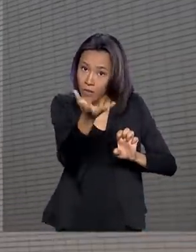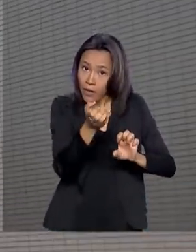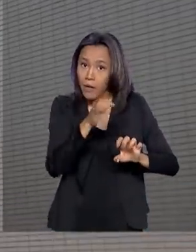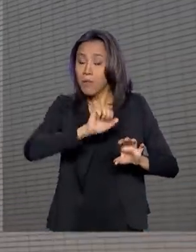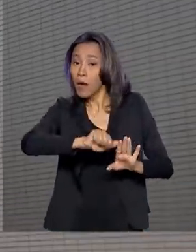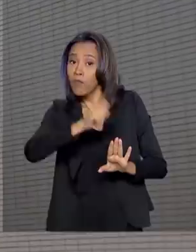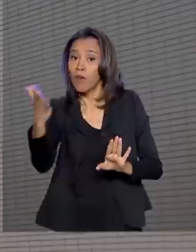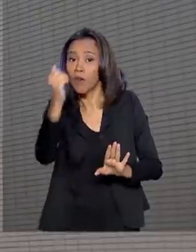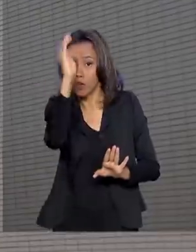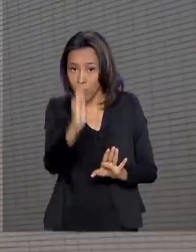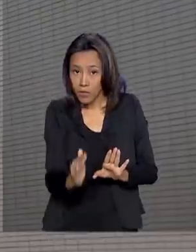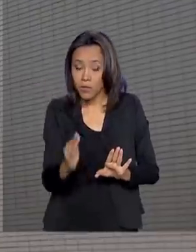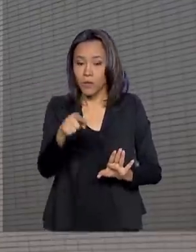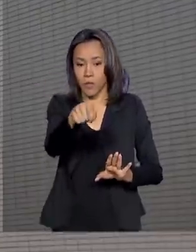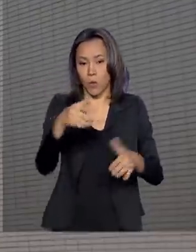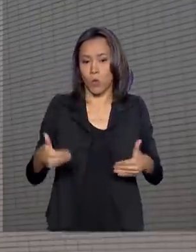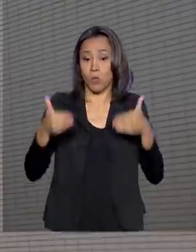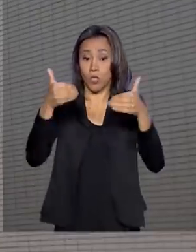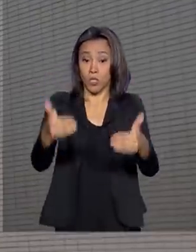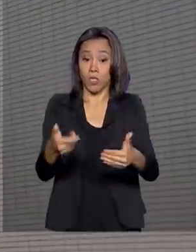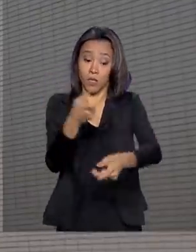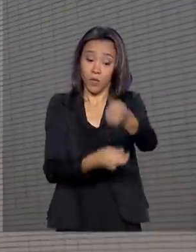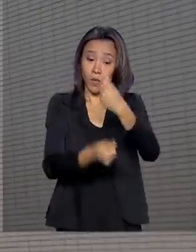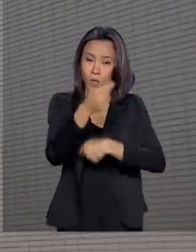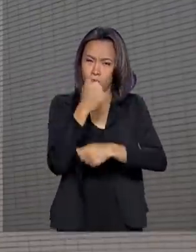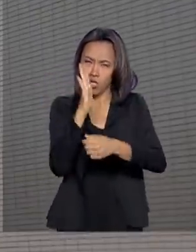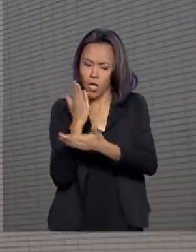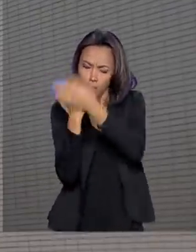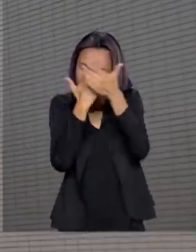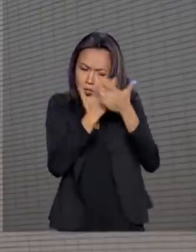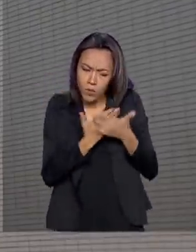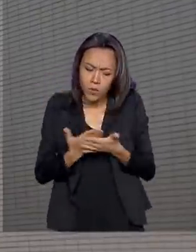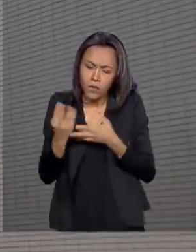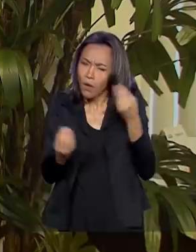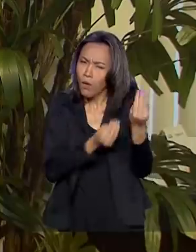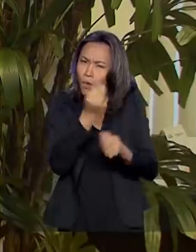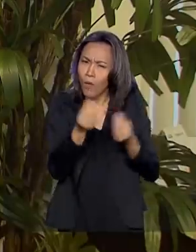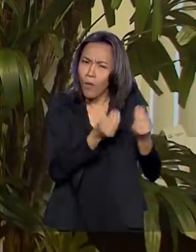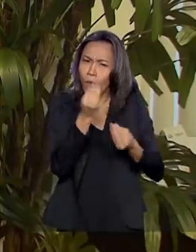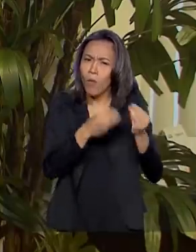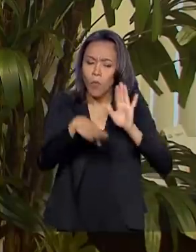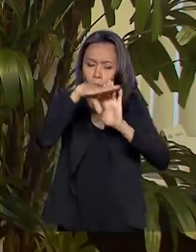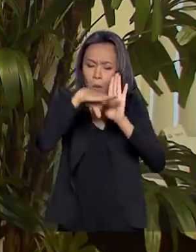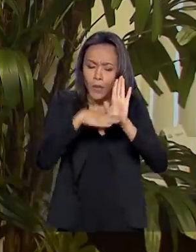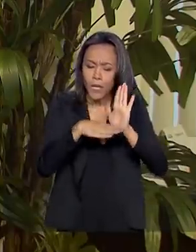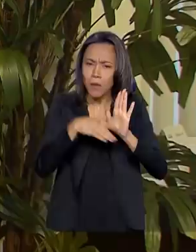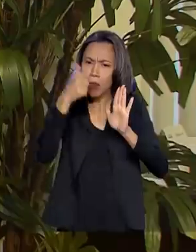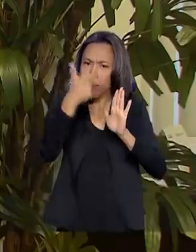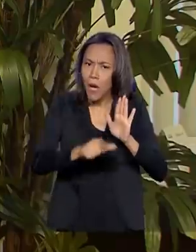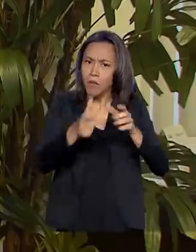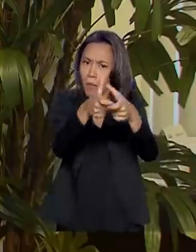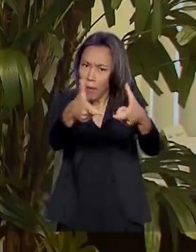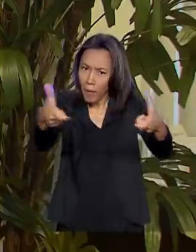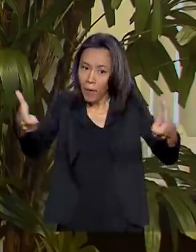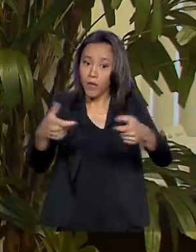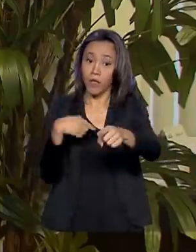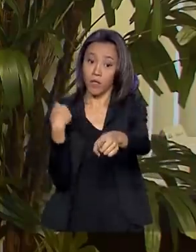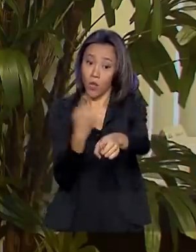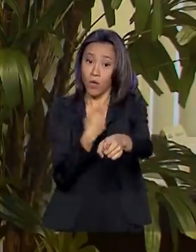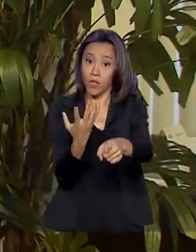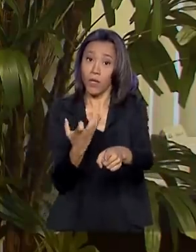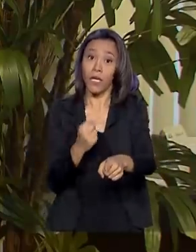o Ministério da Economia já estuda alternativas para expandir o alcance do programa. Nós esperamos passar de 100 mil startups